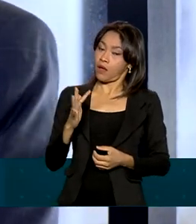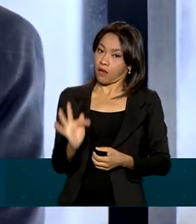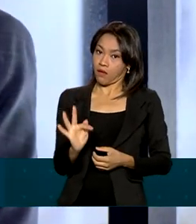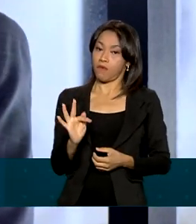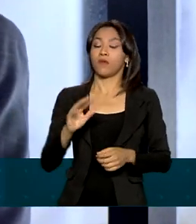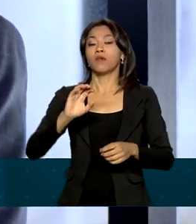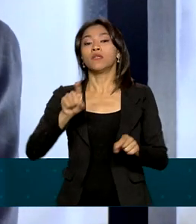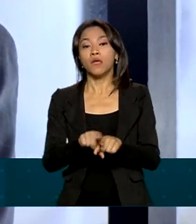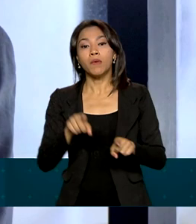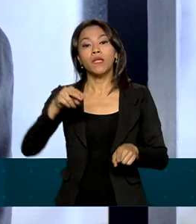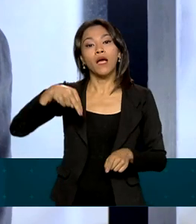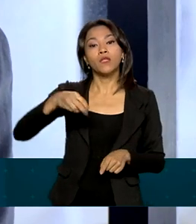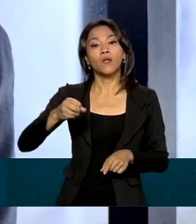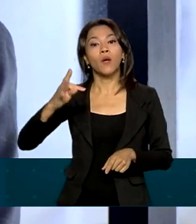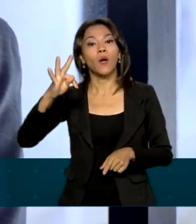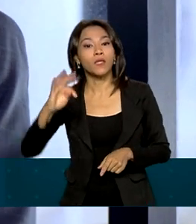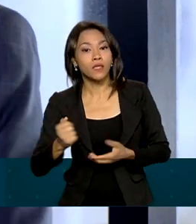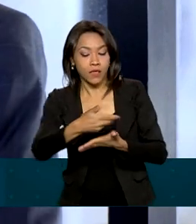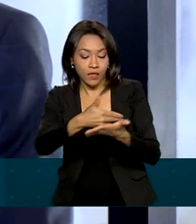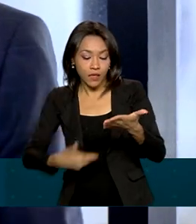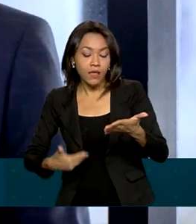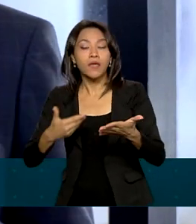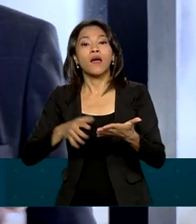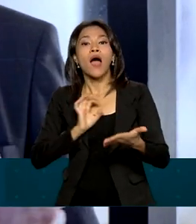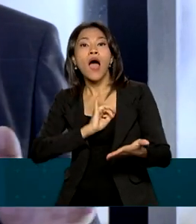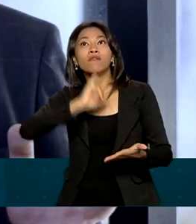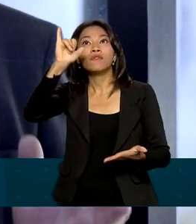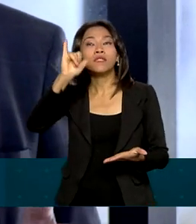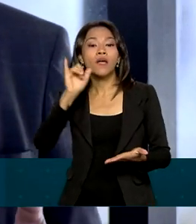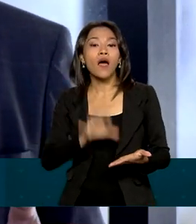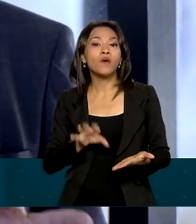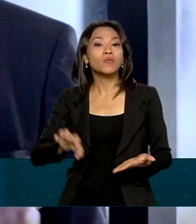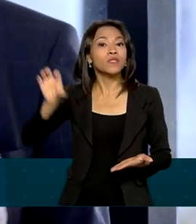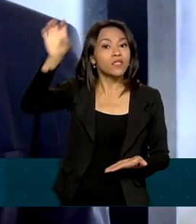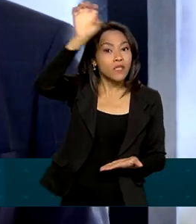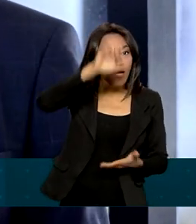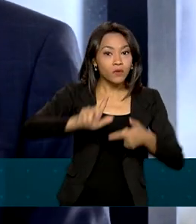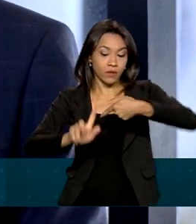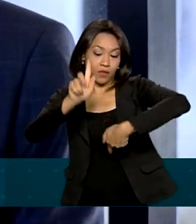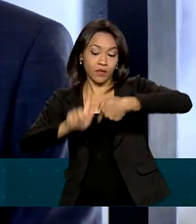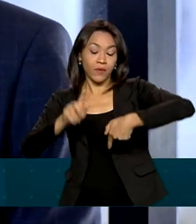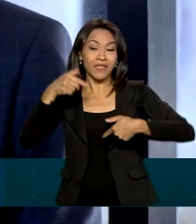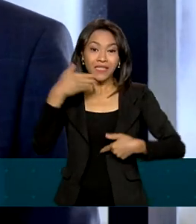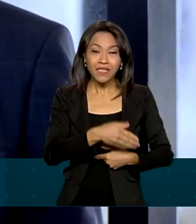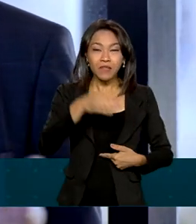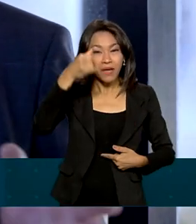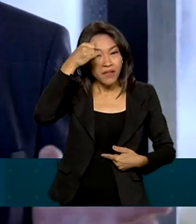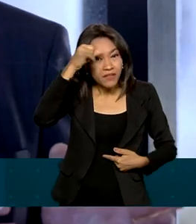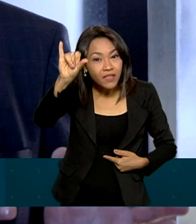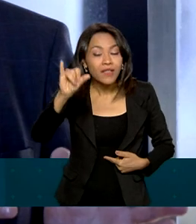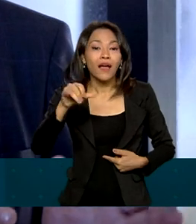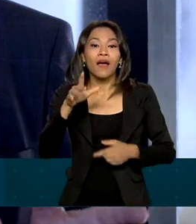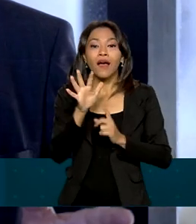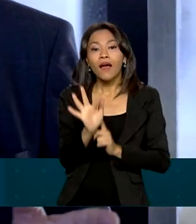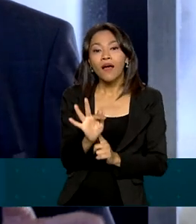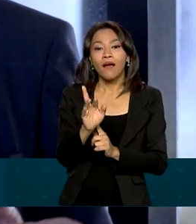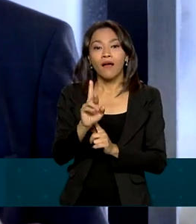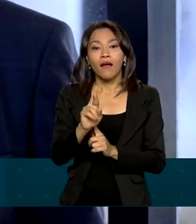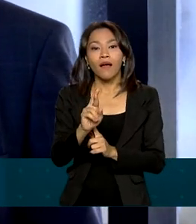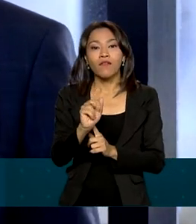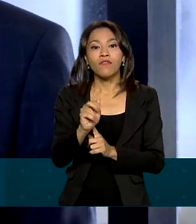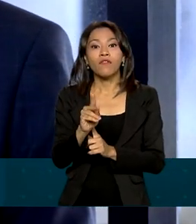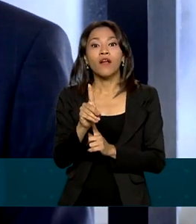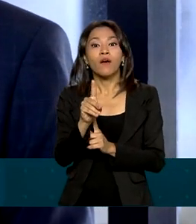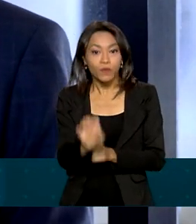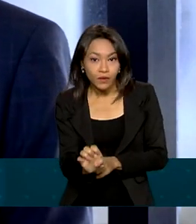diretamente aos DETRANS estaduais. Isso vai evitar fraudes no primeiro emplacamento e vai permitir um fluxo muito